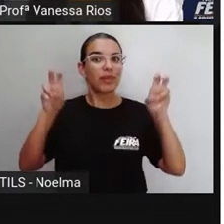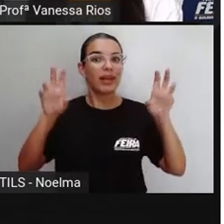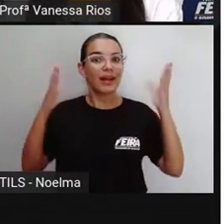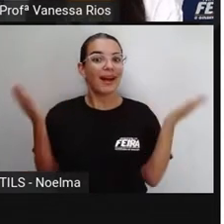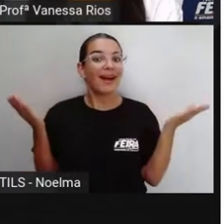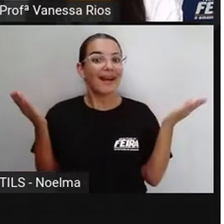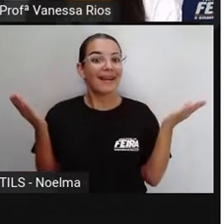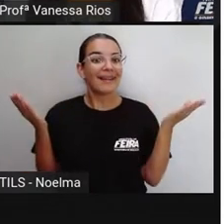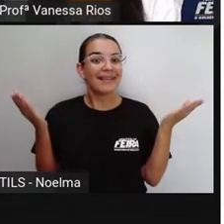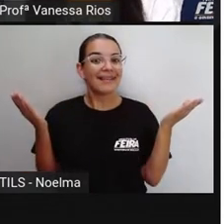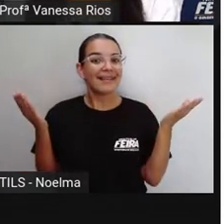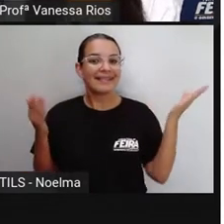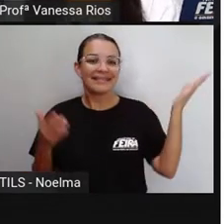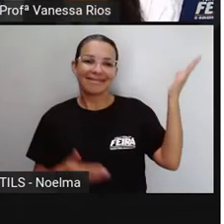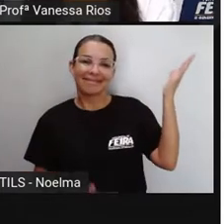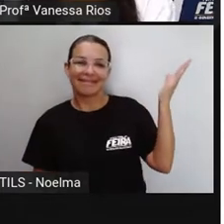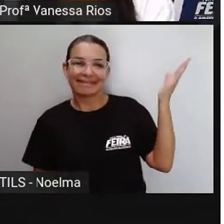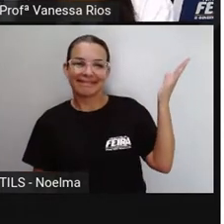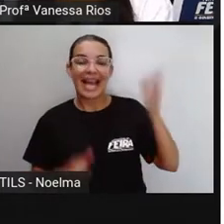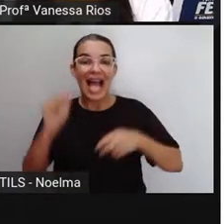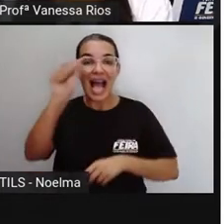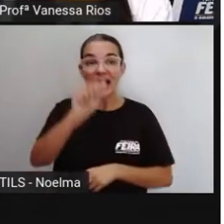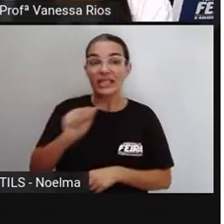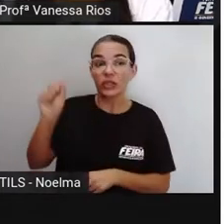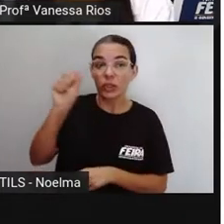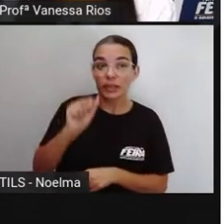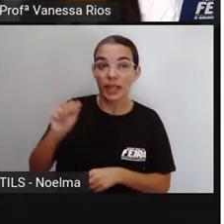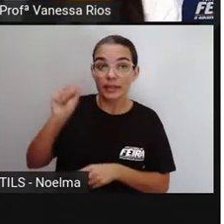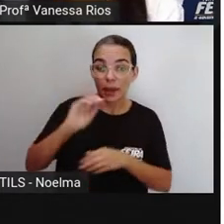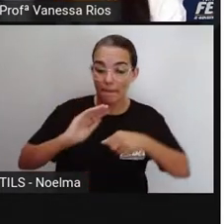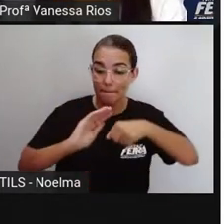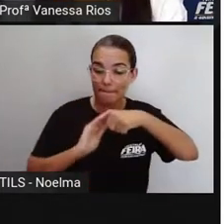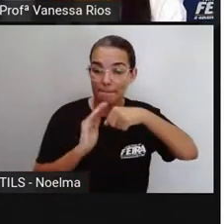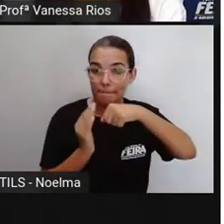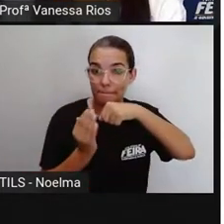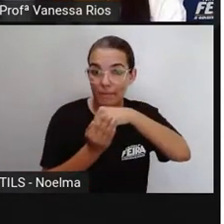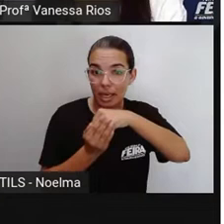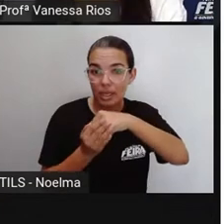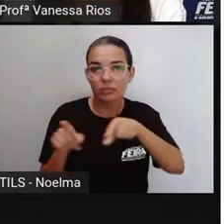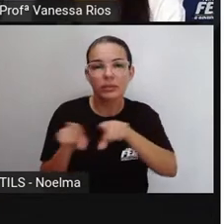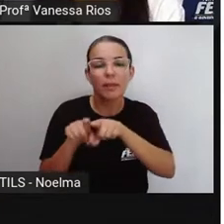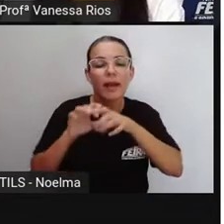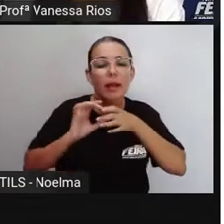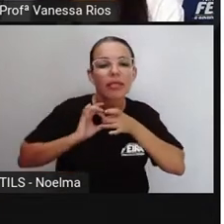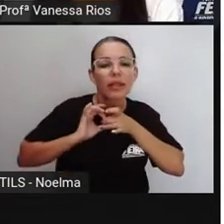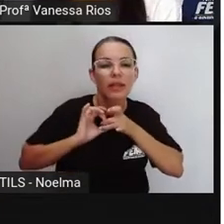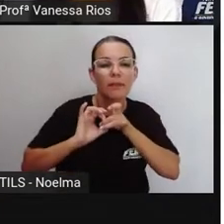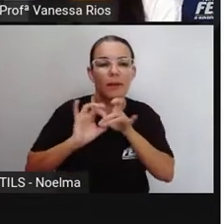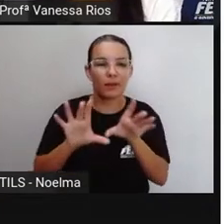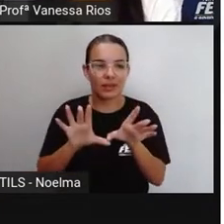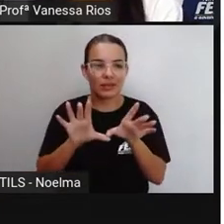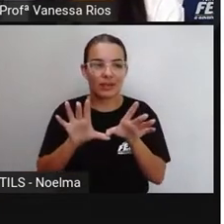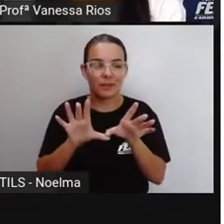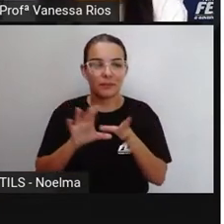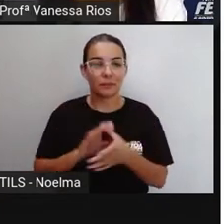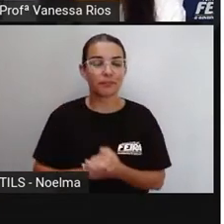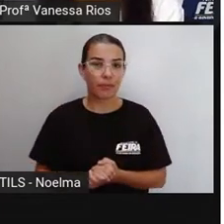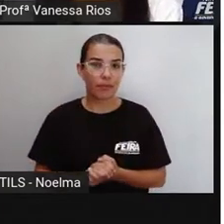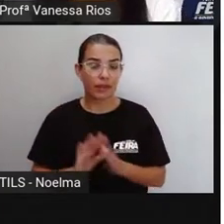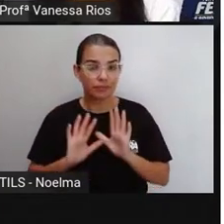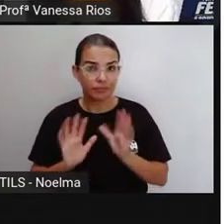sobre associações de bairro e democracia. A gente já